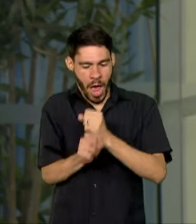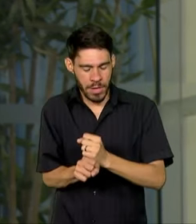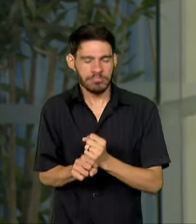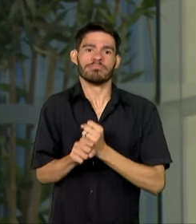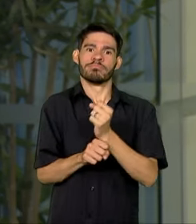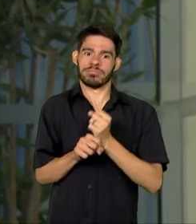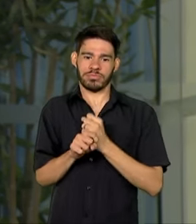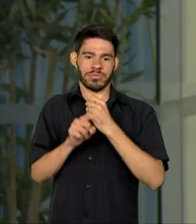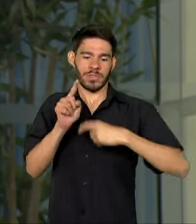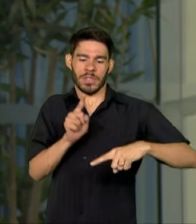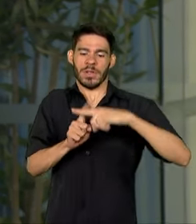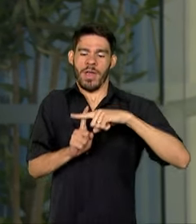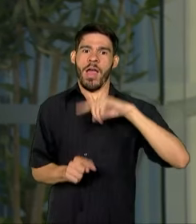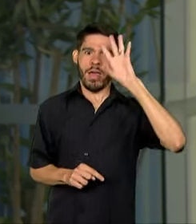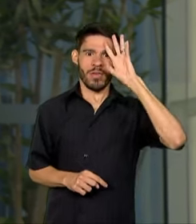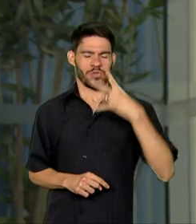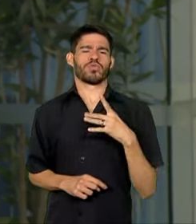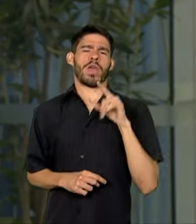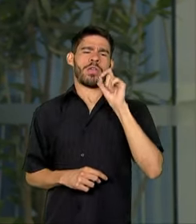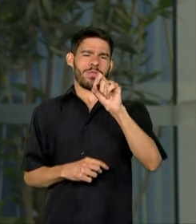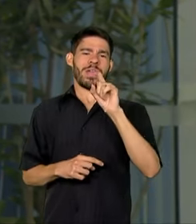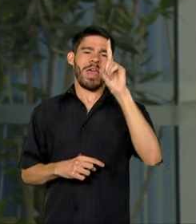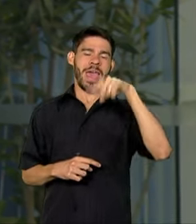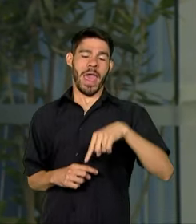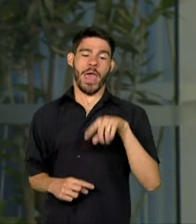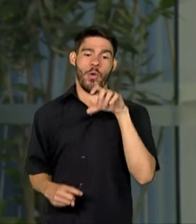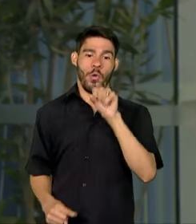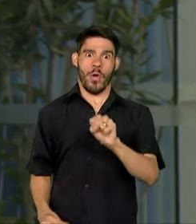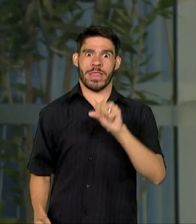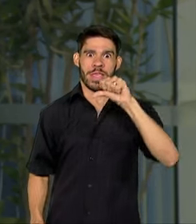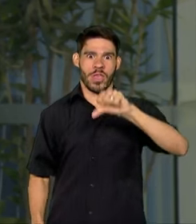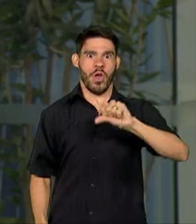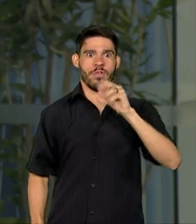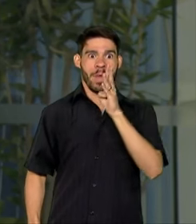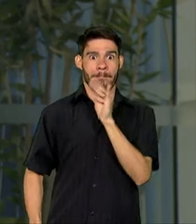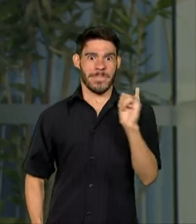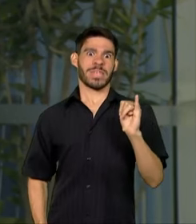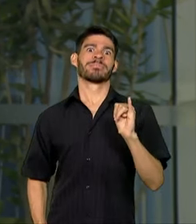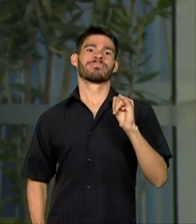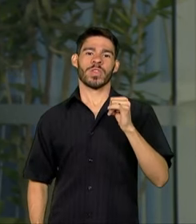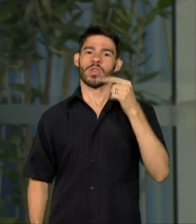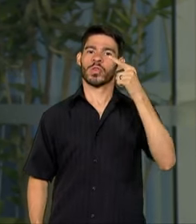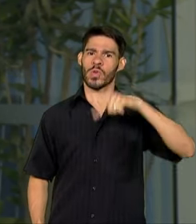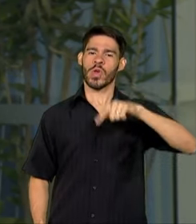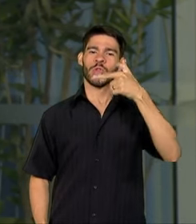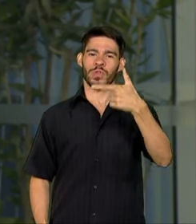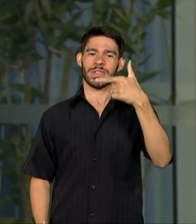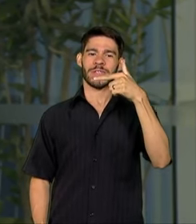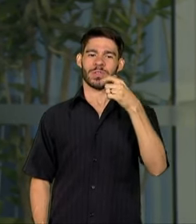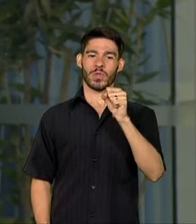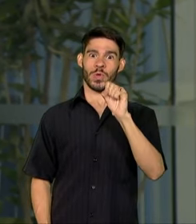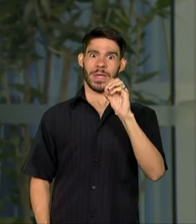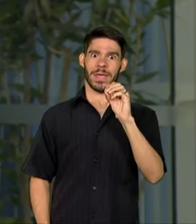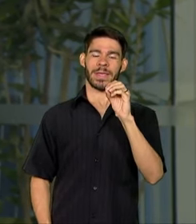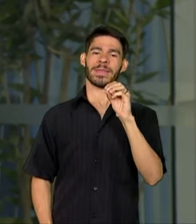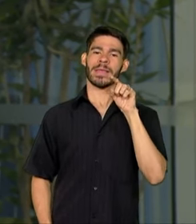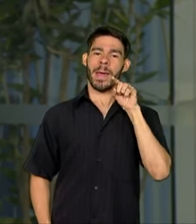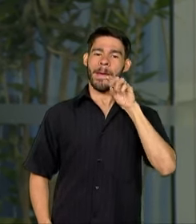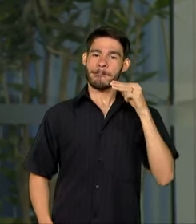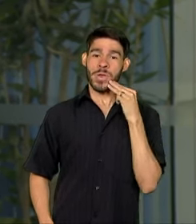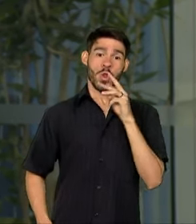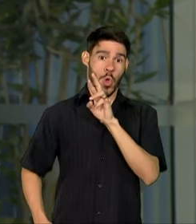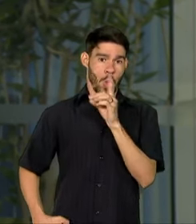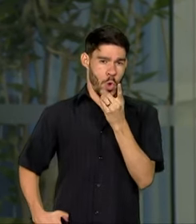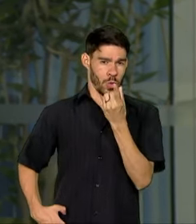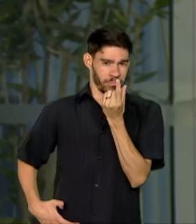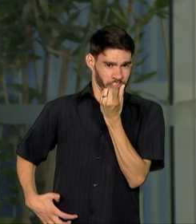superávit, que é um resultado positivo, Já soma 89 bilhões 280 milhões de dólares. Mais